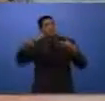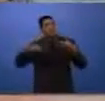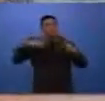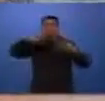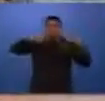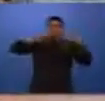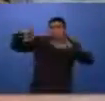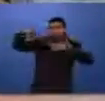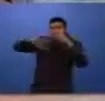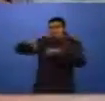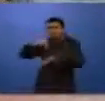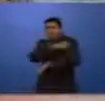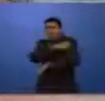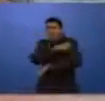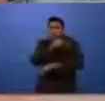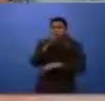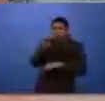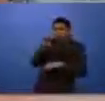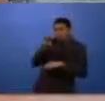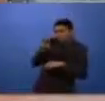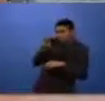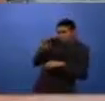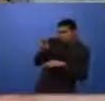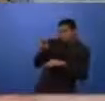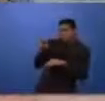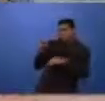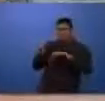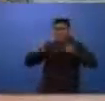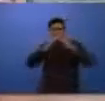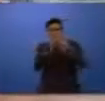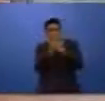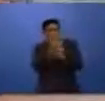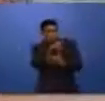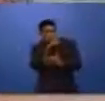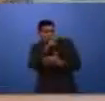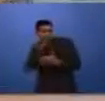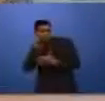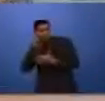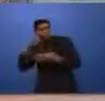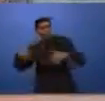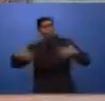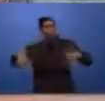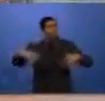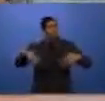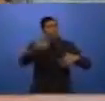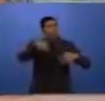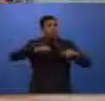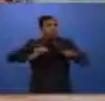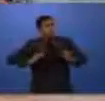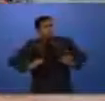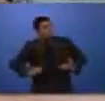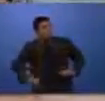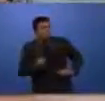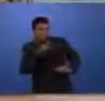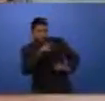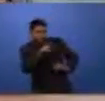o professor pode estar observando cada vez mais os alunos, que devem observar os alunos a questão das escolas,